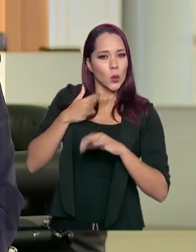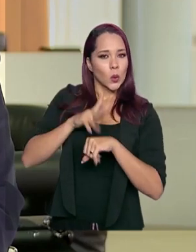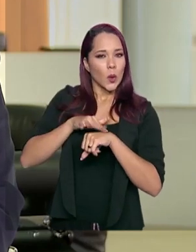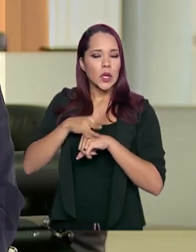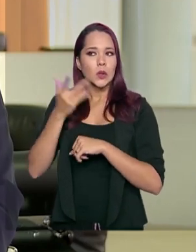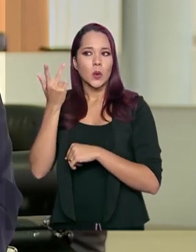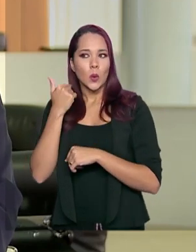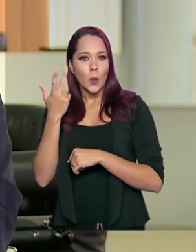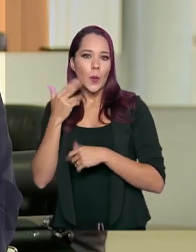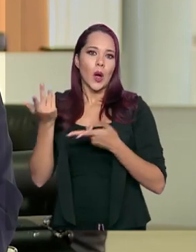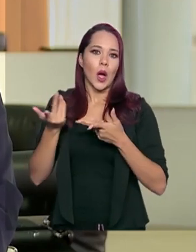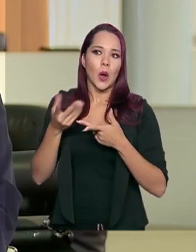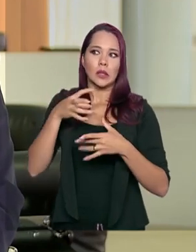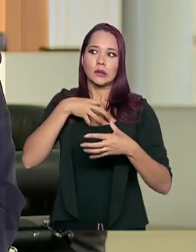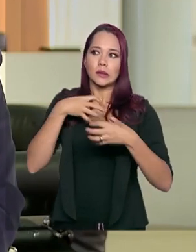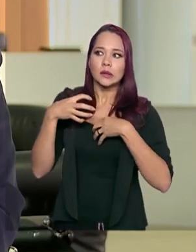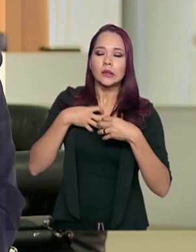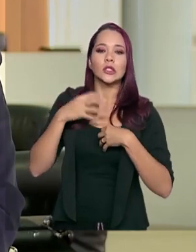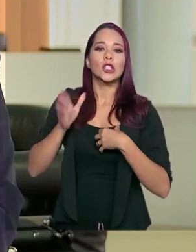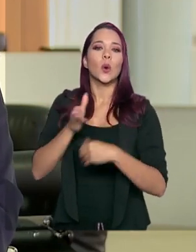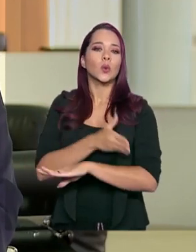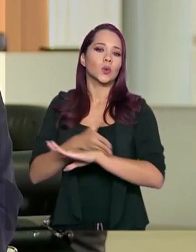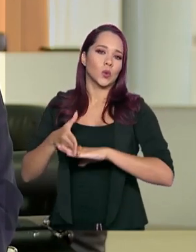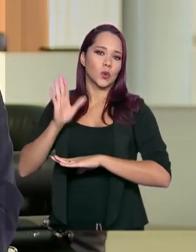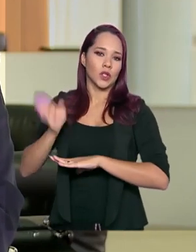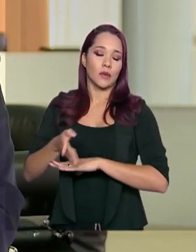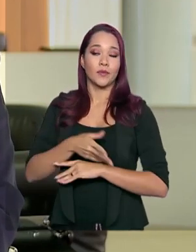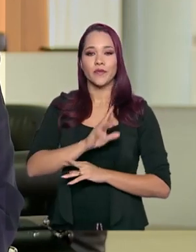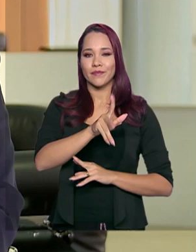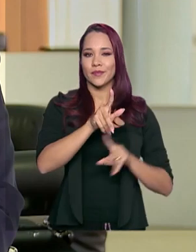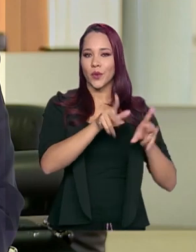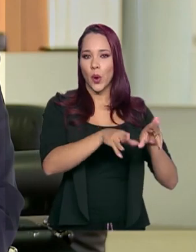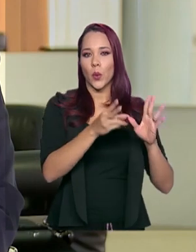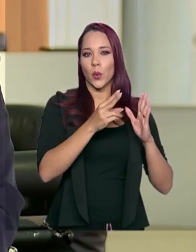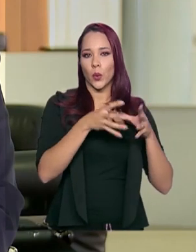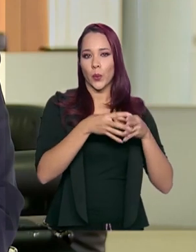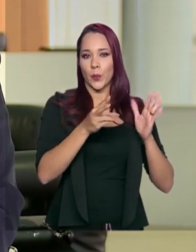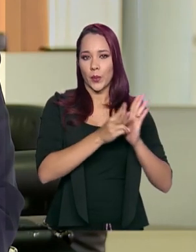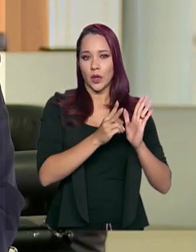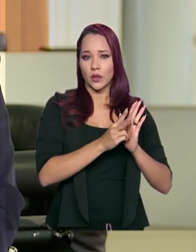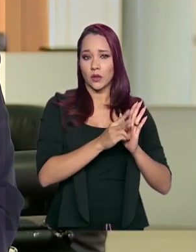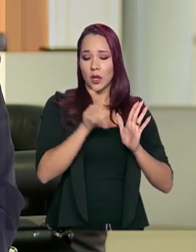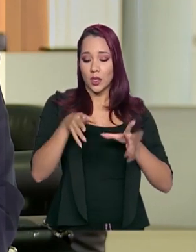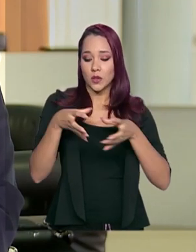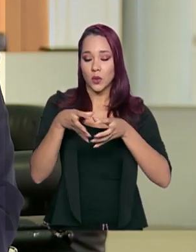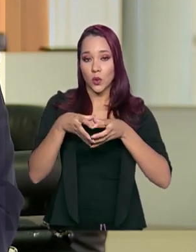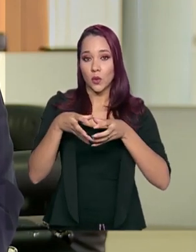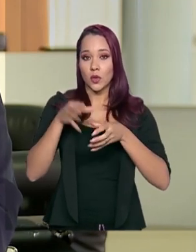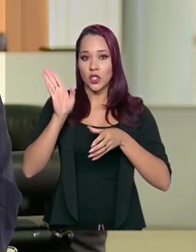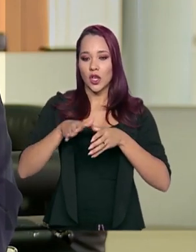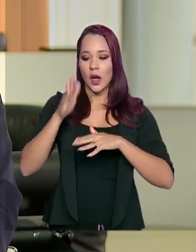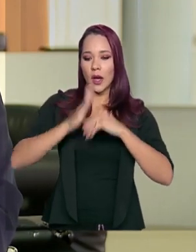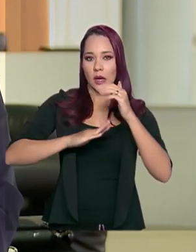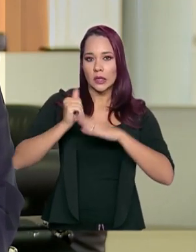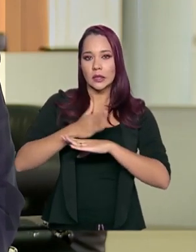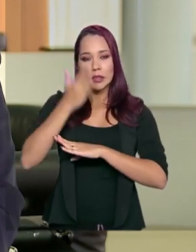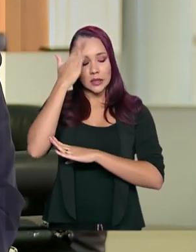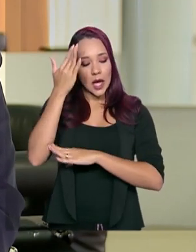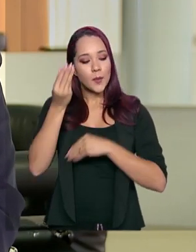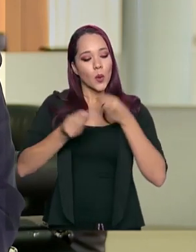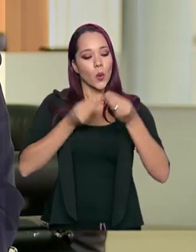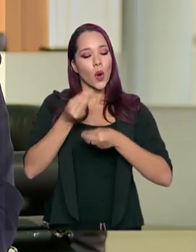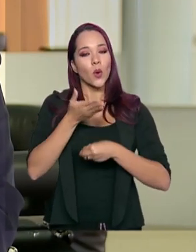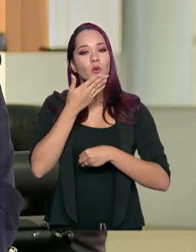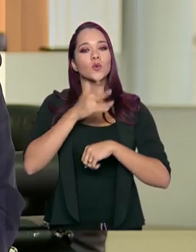das enfermidades que mais os acometem e não é diferente nos indígenas. Então, essas equipes, elas são capacitadas de acordo com esse perfil epidemiológico